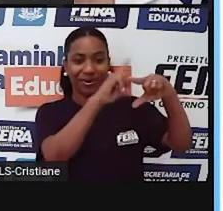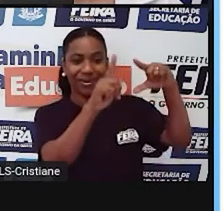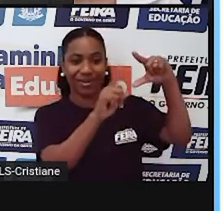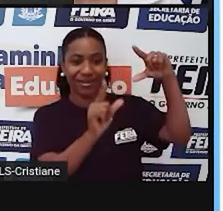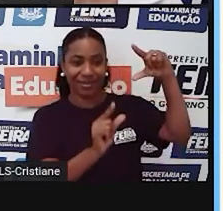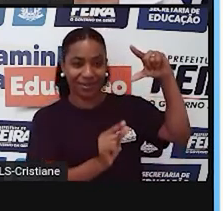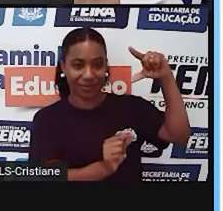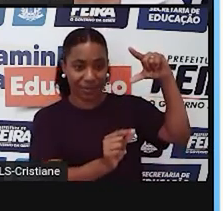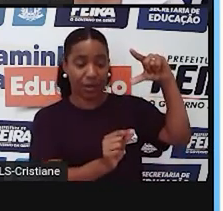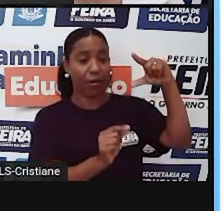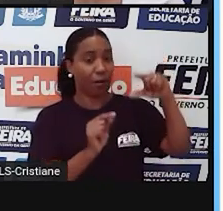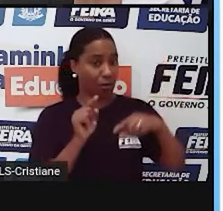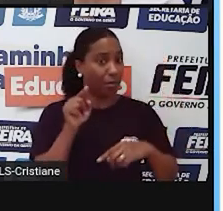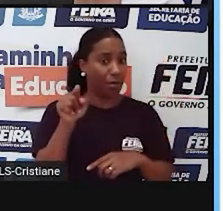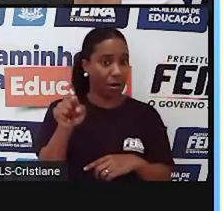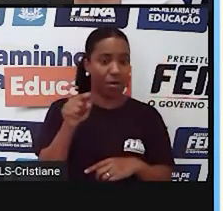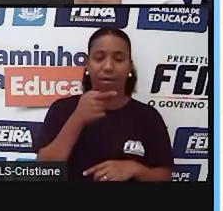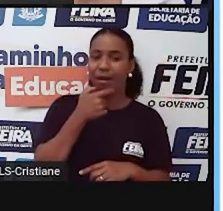inglês é ainda oficial.